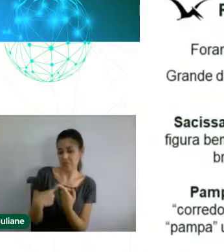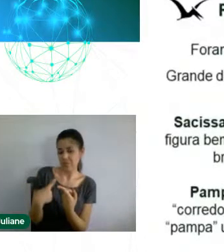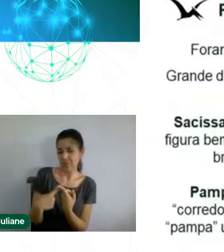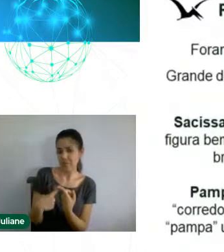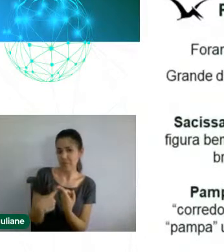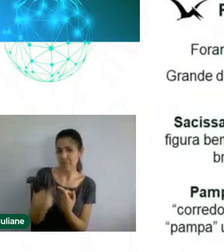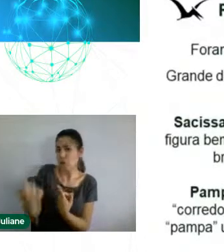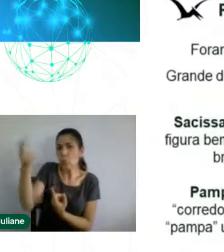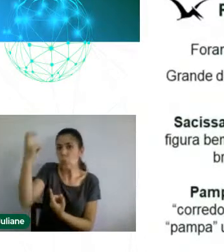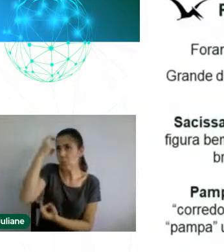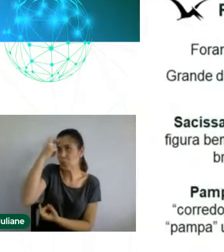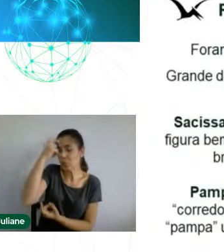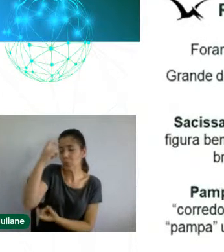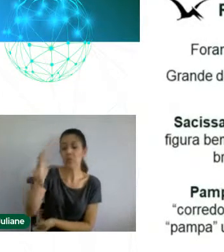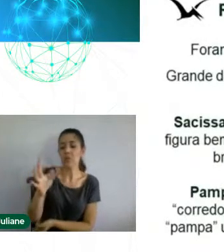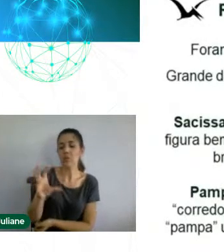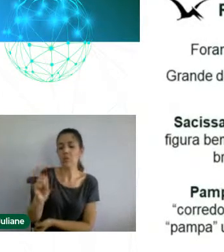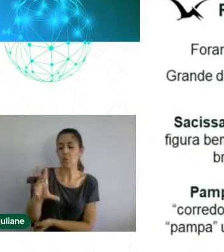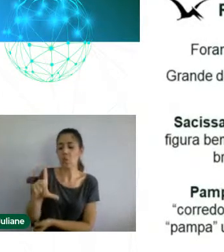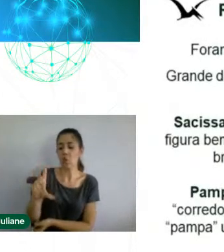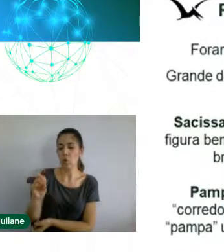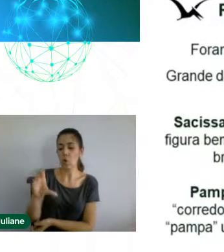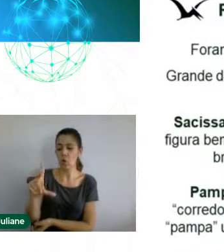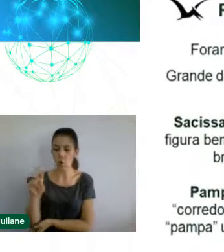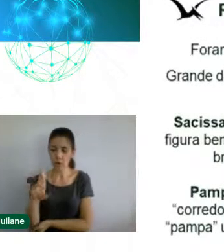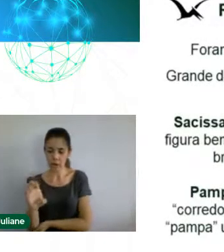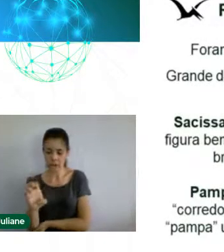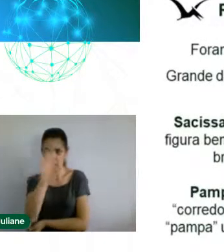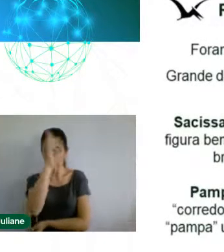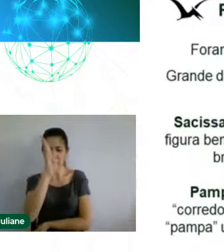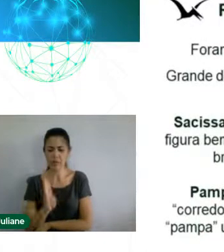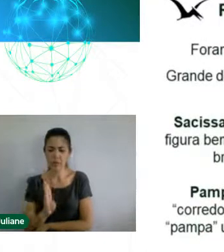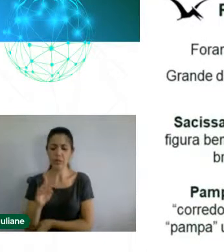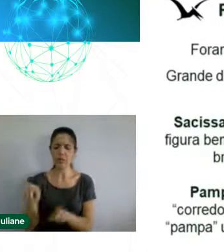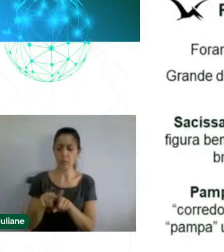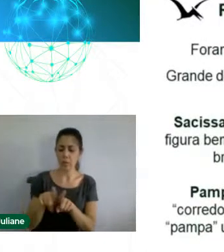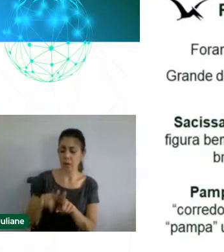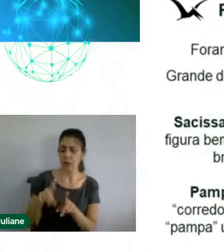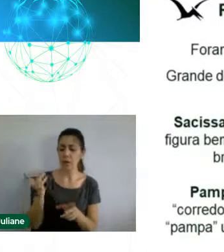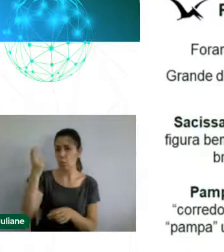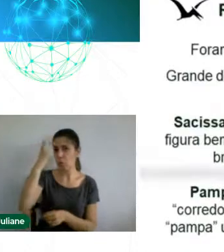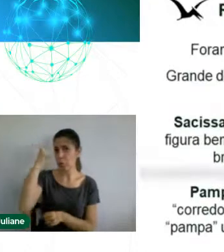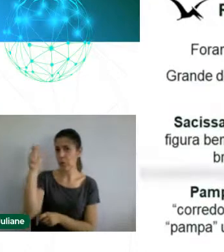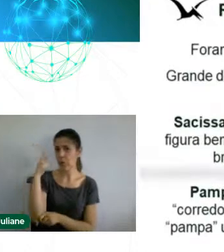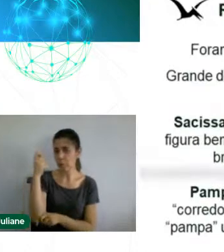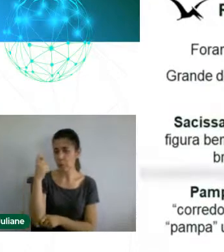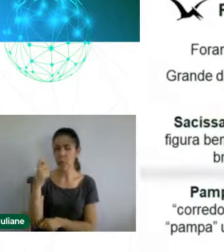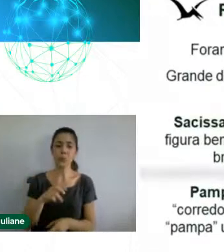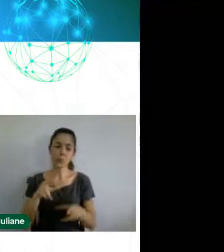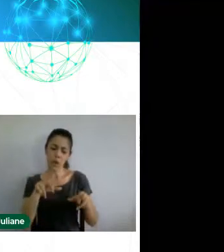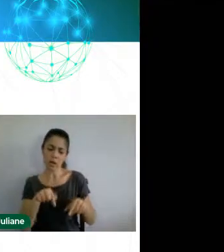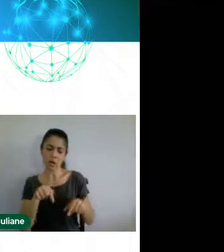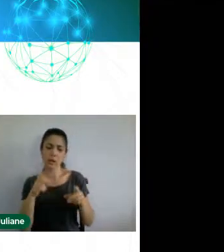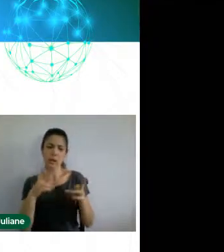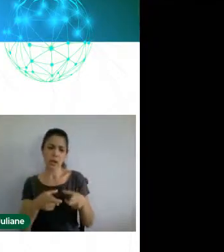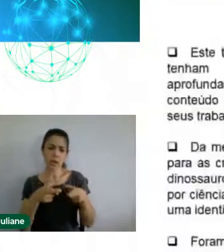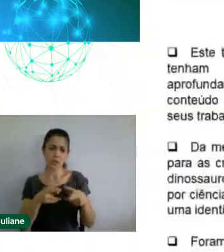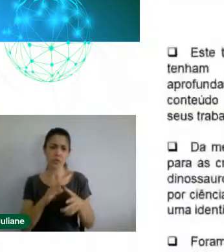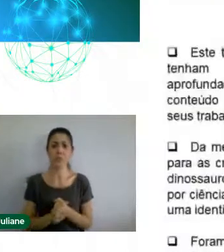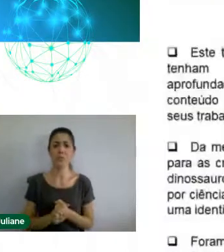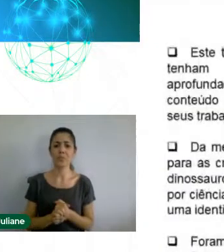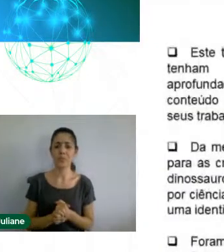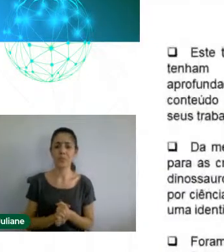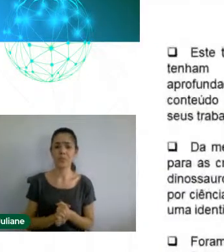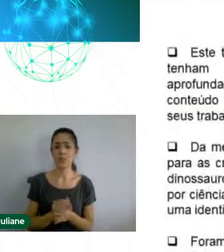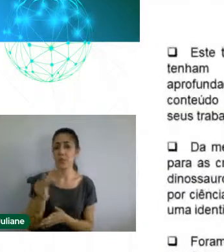gaúcha, ou ainda biomas típicos da nossa região. Desejamos que esse trabalho seja uma referência para os mais diversos professores que